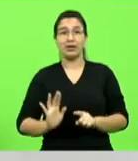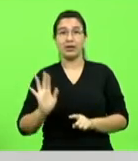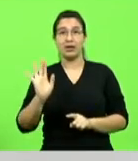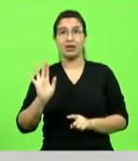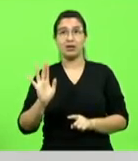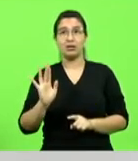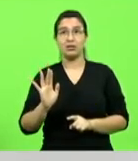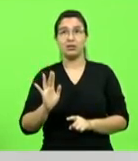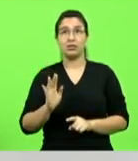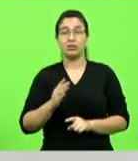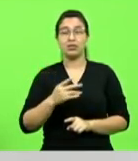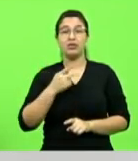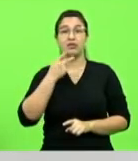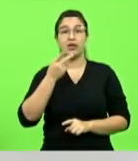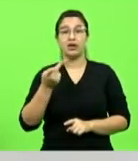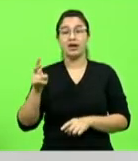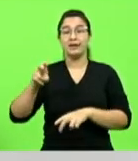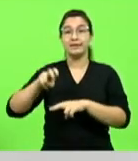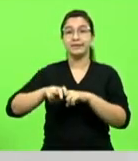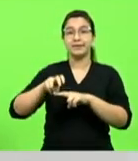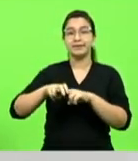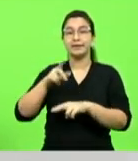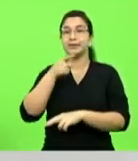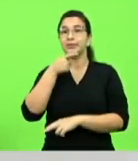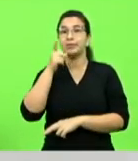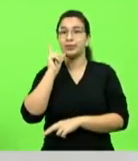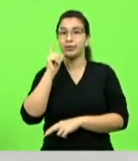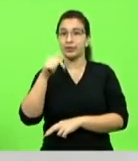aquelas pessoas que estavam sentadas aqui ontem